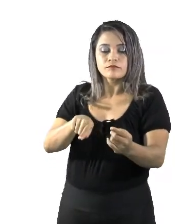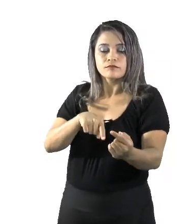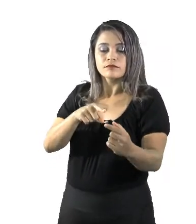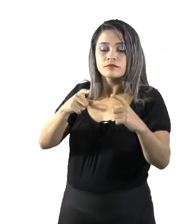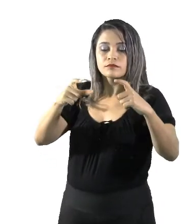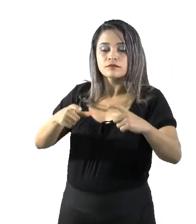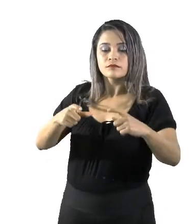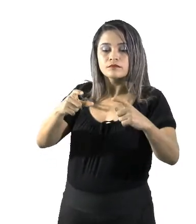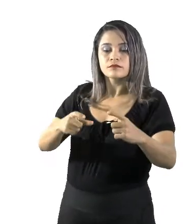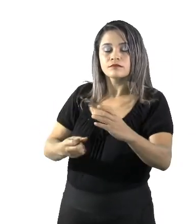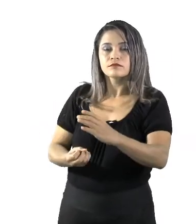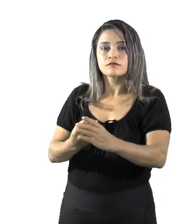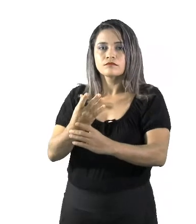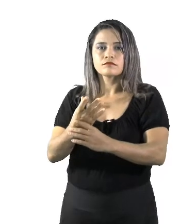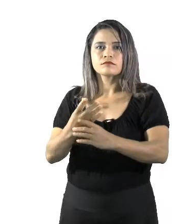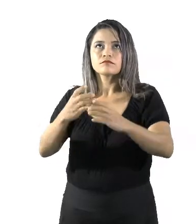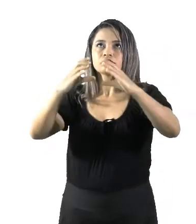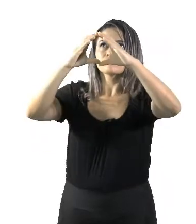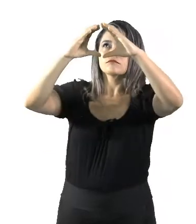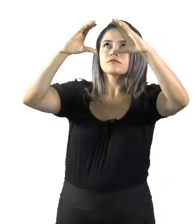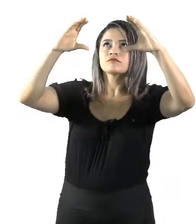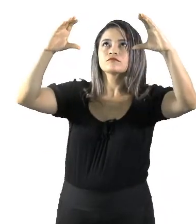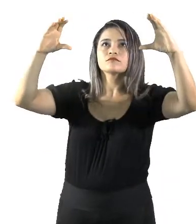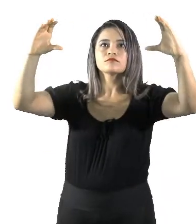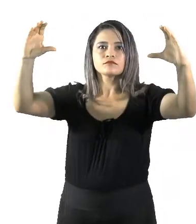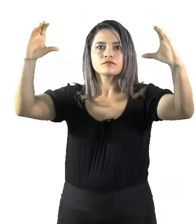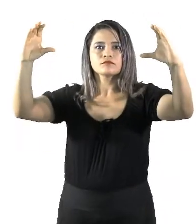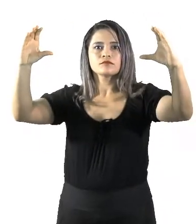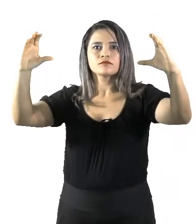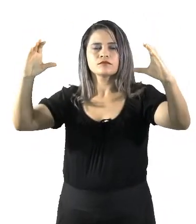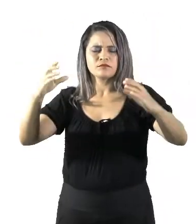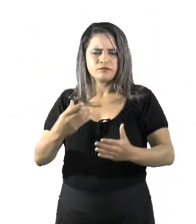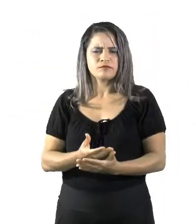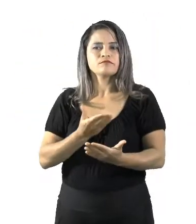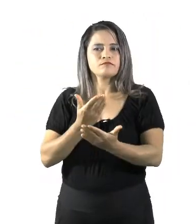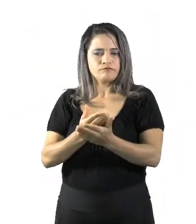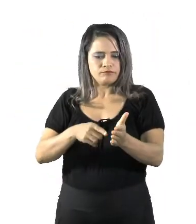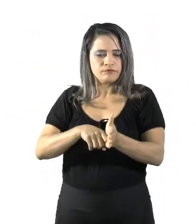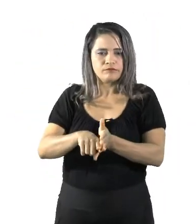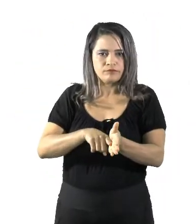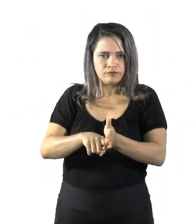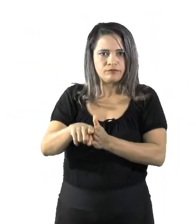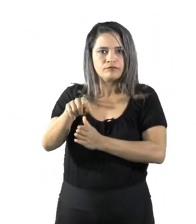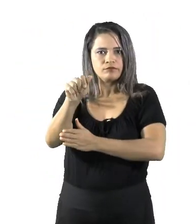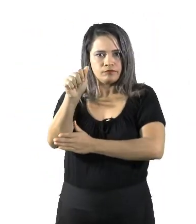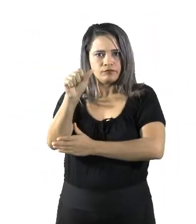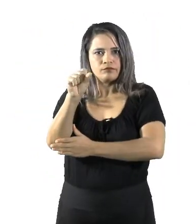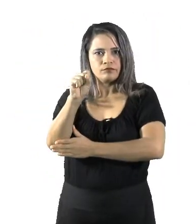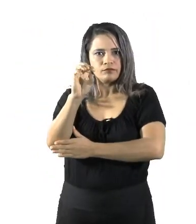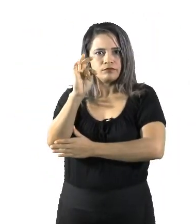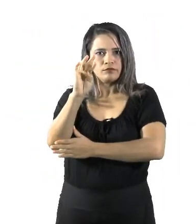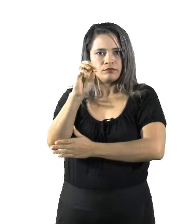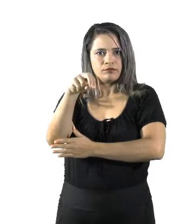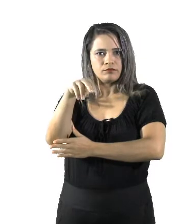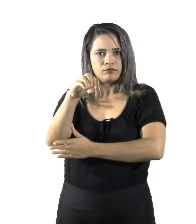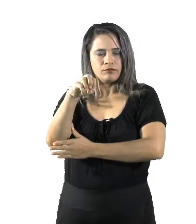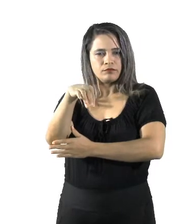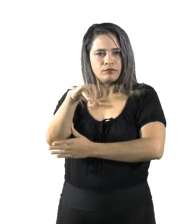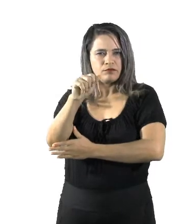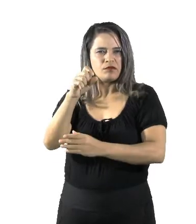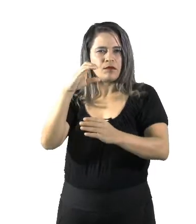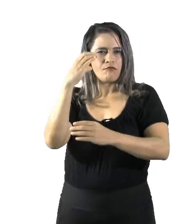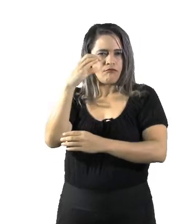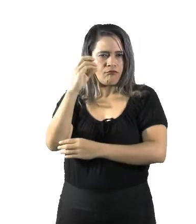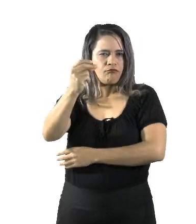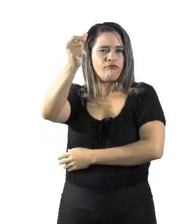pela composição do universo, né? Que direciona esses estudos de astronomia. Então, ela é considerada uma ciência muito antiga,